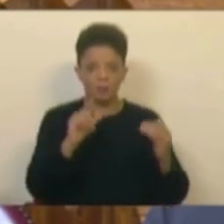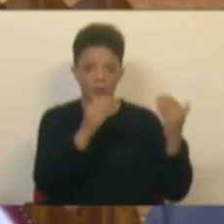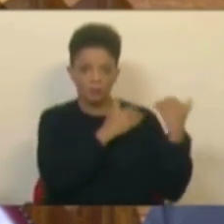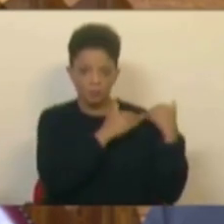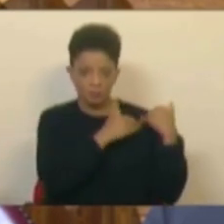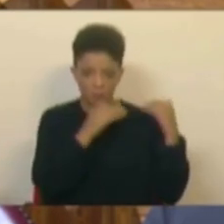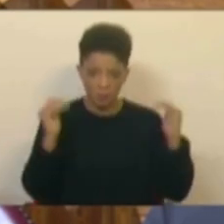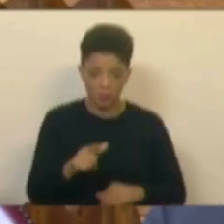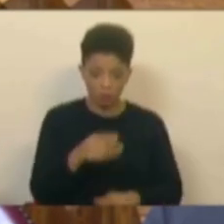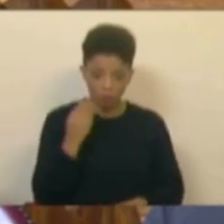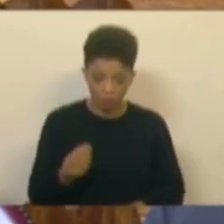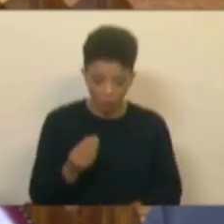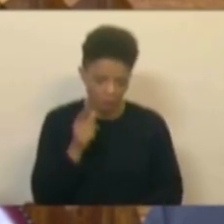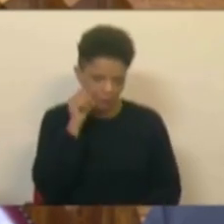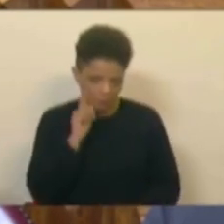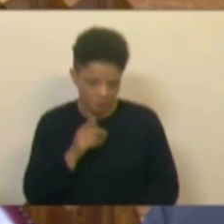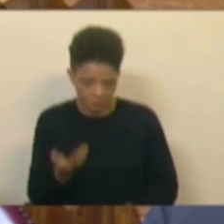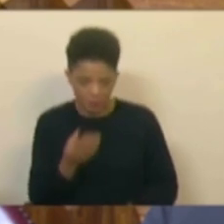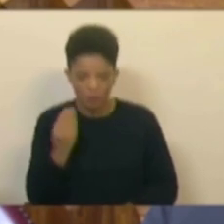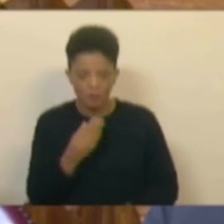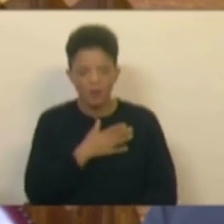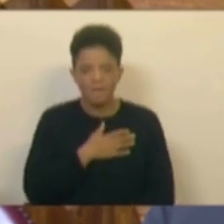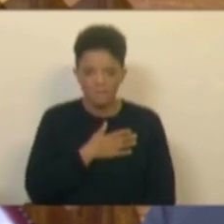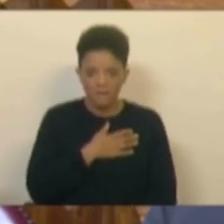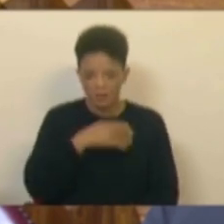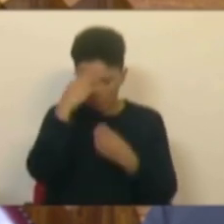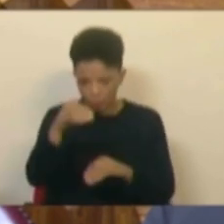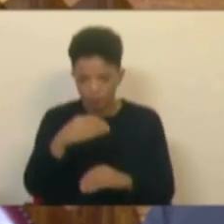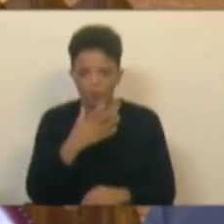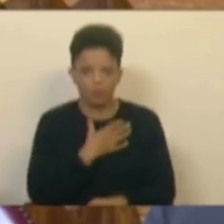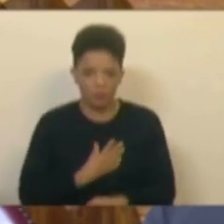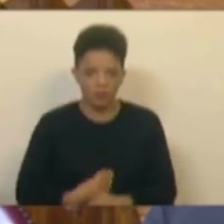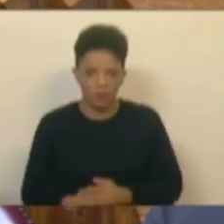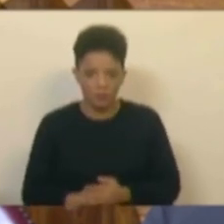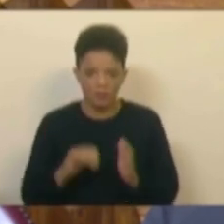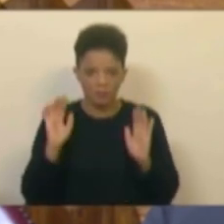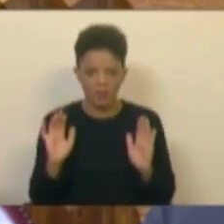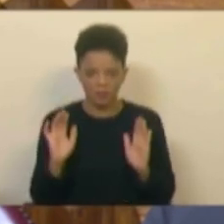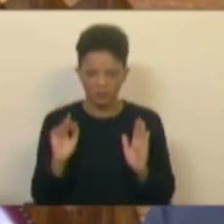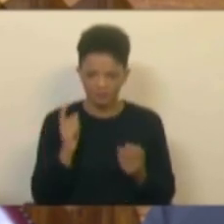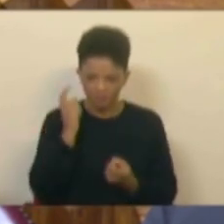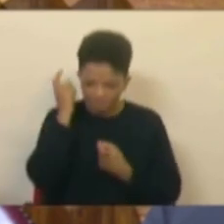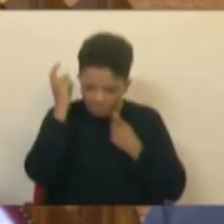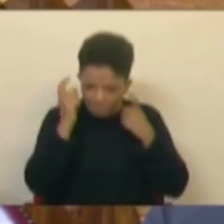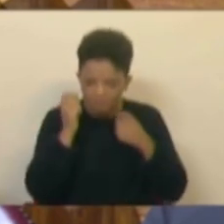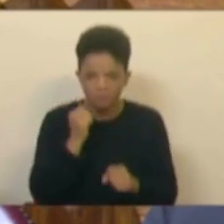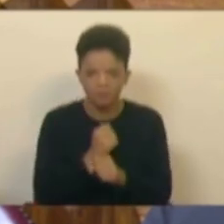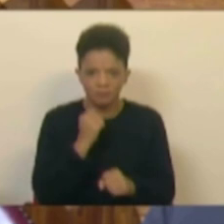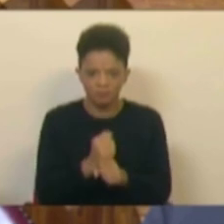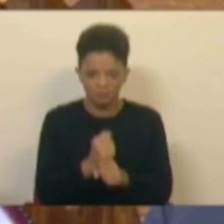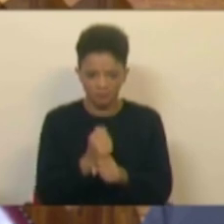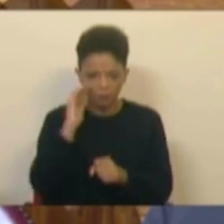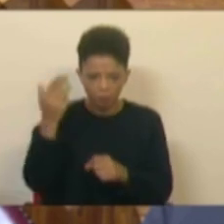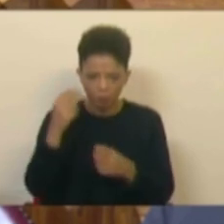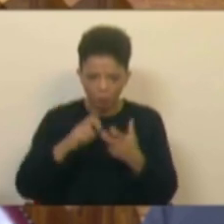e esse tal jovem ou essa tal jovem que gostaria de ensinar e que não está a pensar ir para uma carreira cheia de problemas,